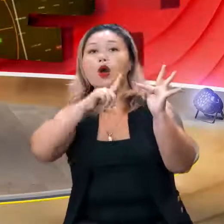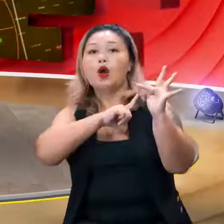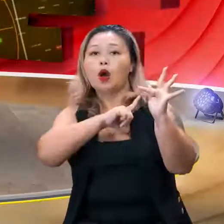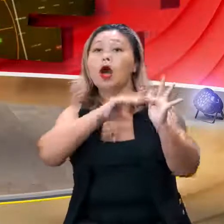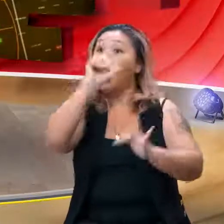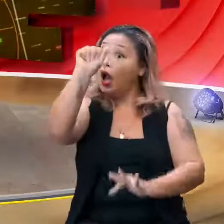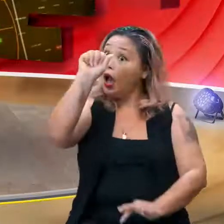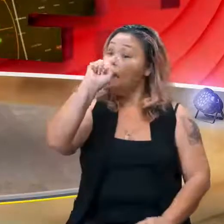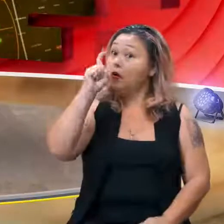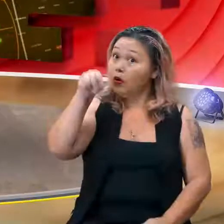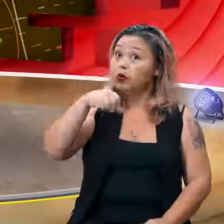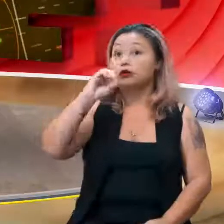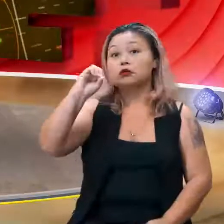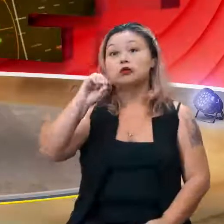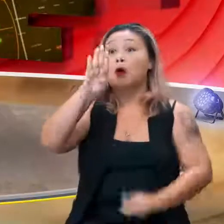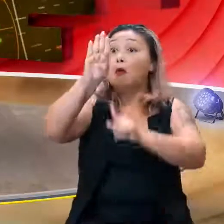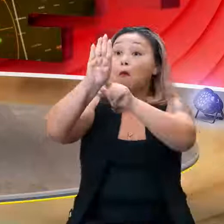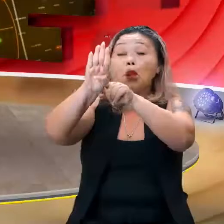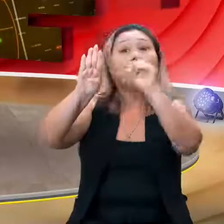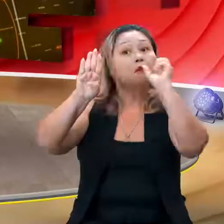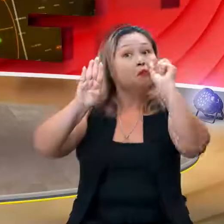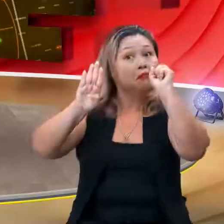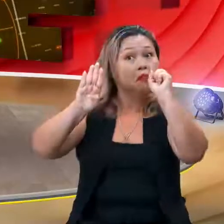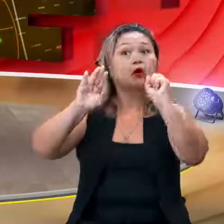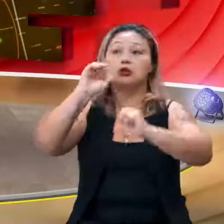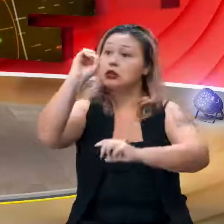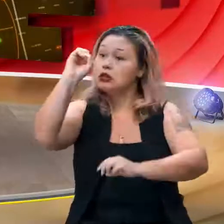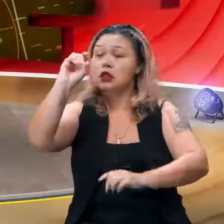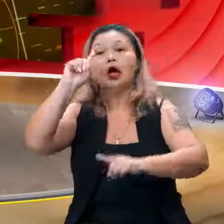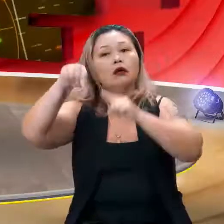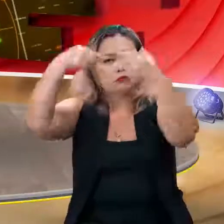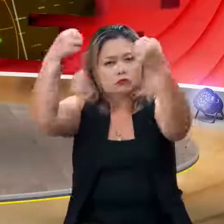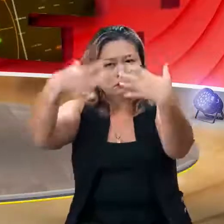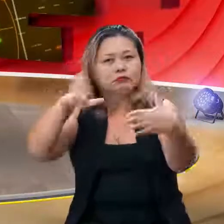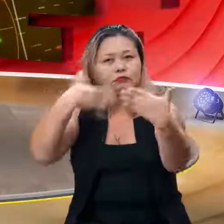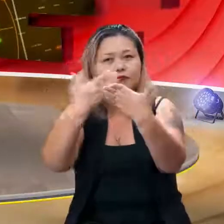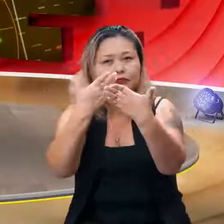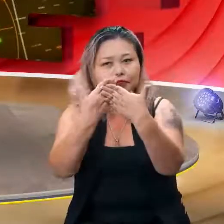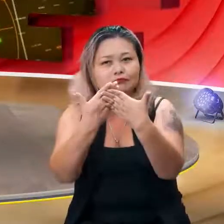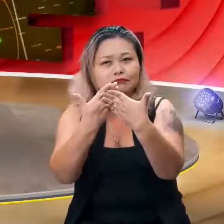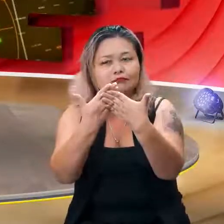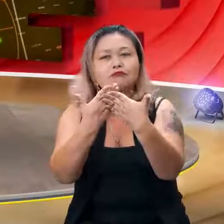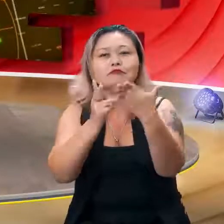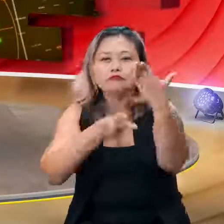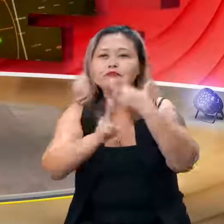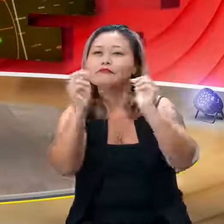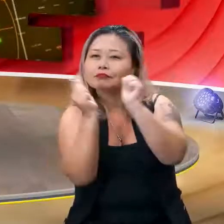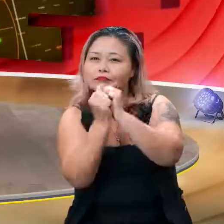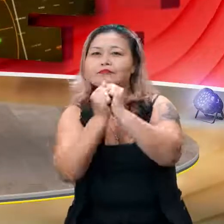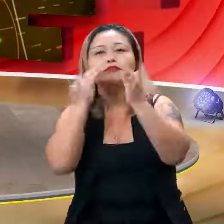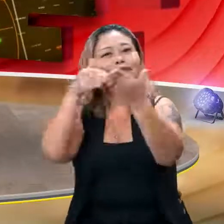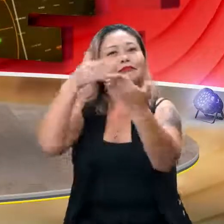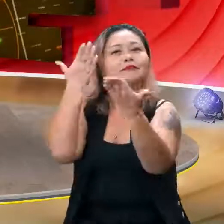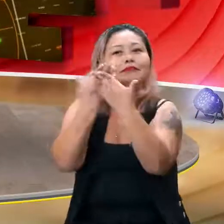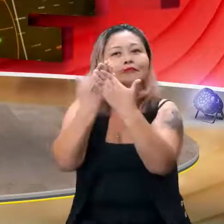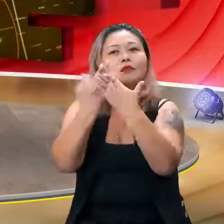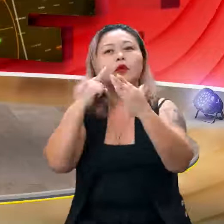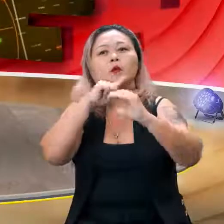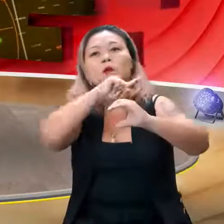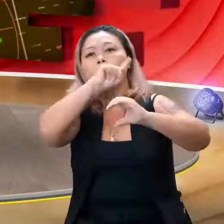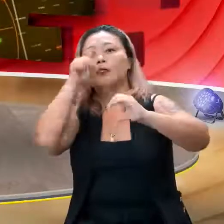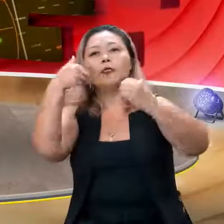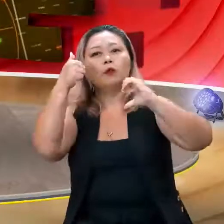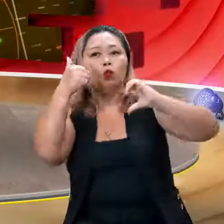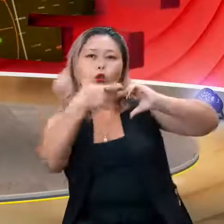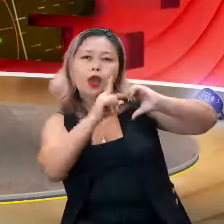ser zero. O B pode ser zero. Isso a gente vai explicar na próxima aula, tá? Então, continue com a gente. Até a próxima aula. Aquele beijo